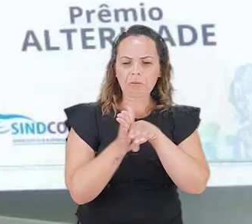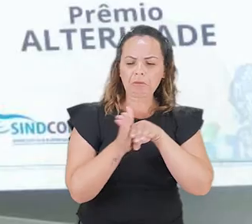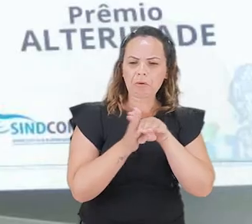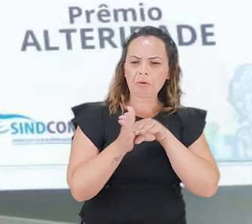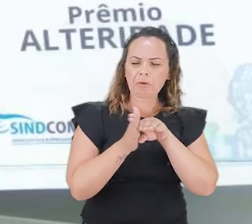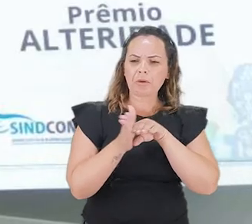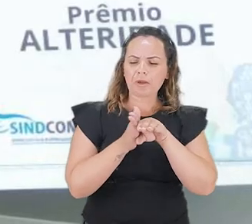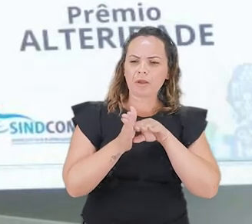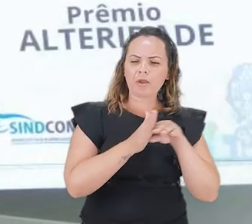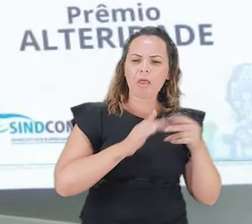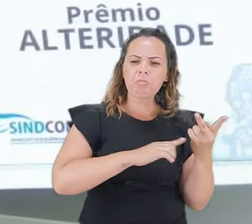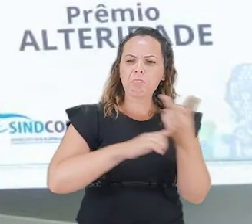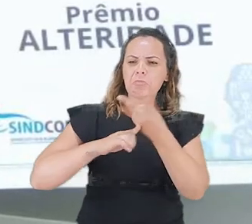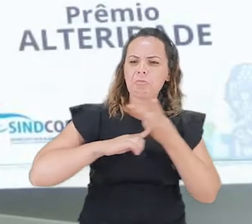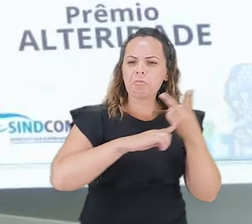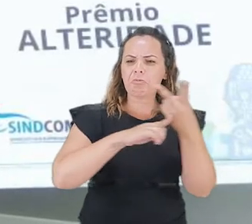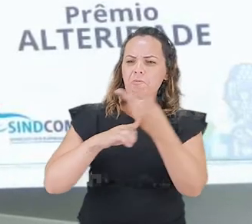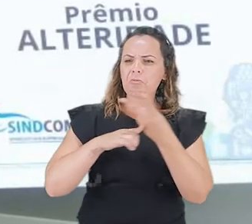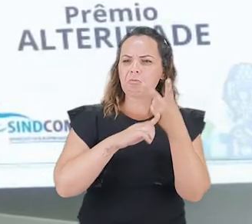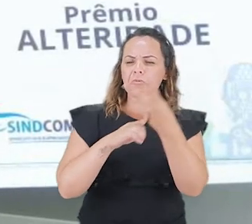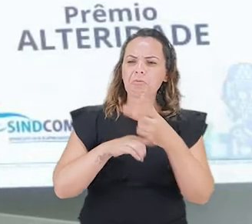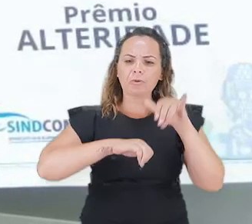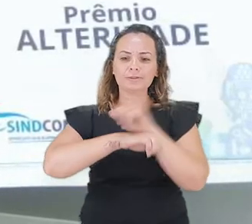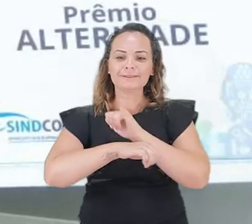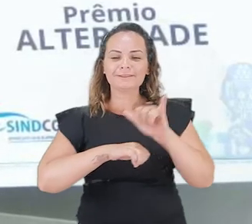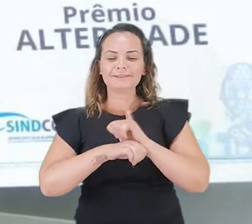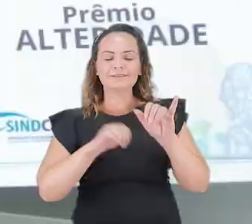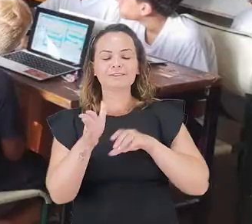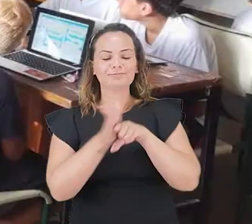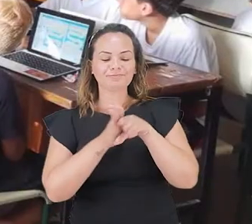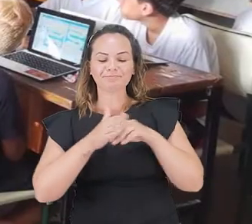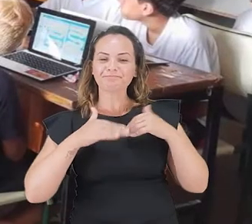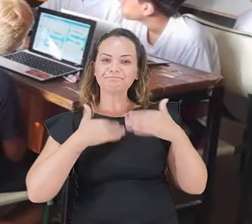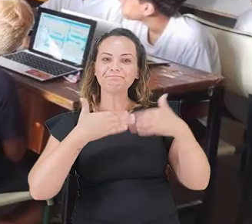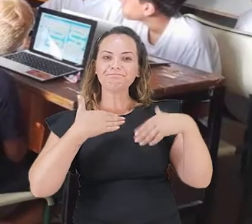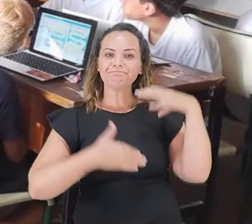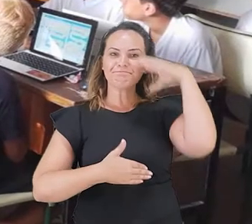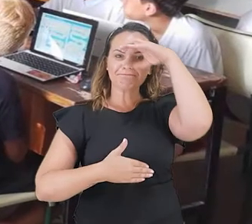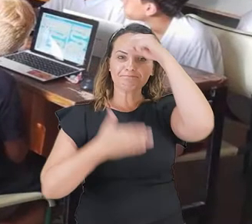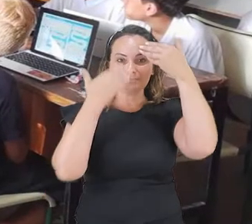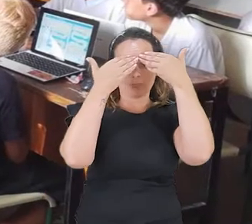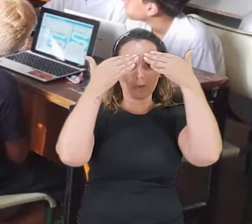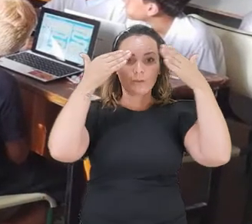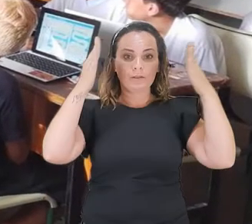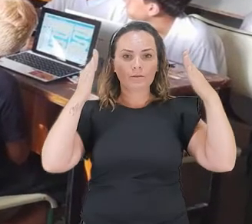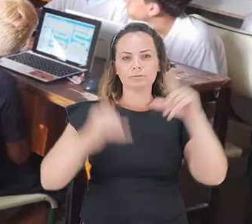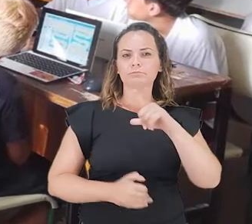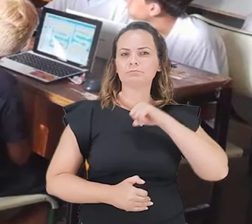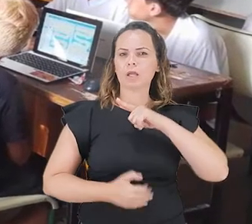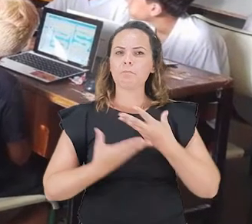todos esses métodos científicos, né? Neste processo de aprendizado, né? Então a gente tem